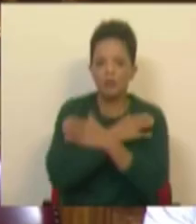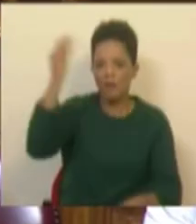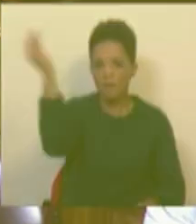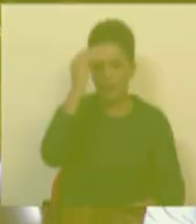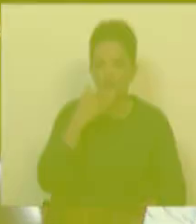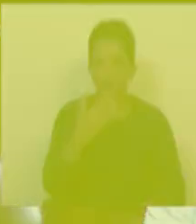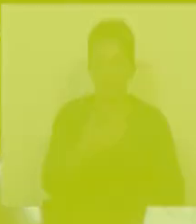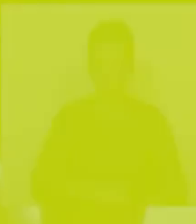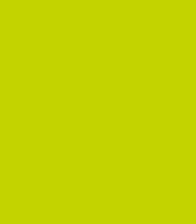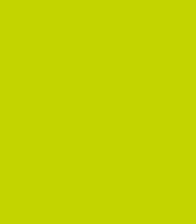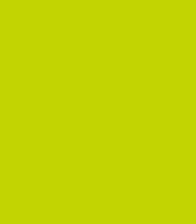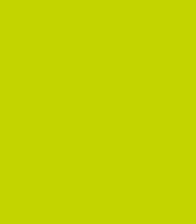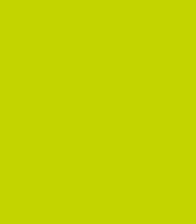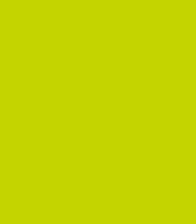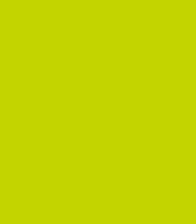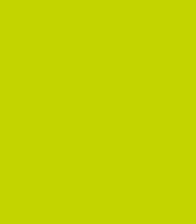Muito obrigado.